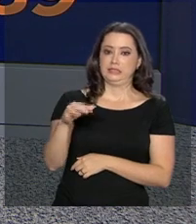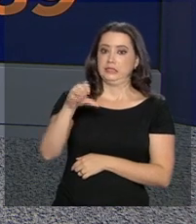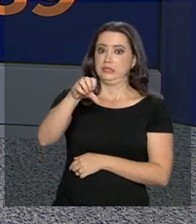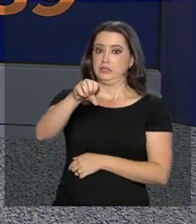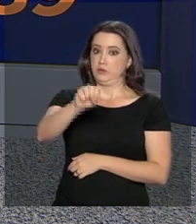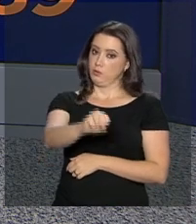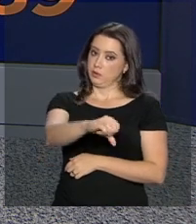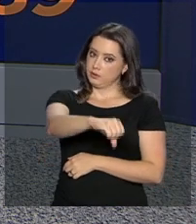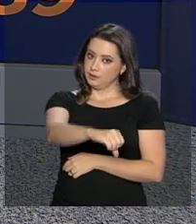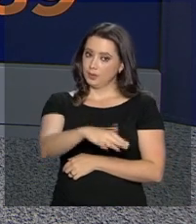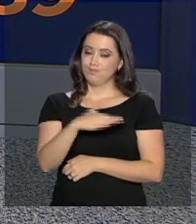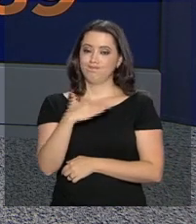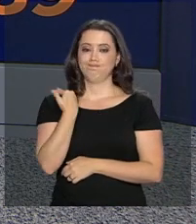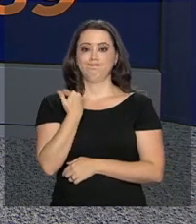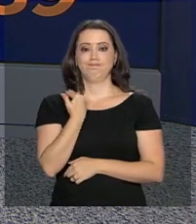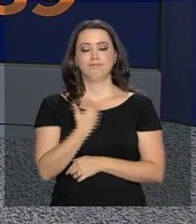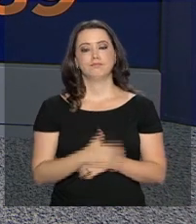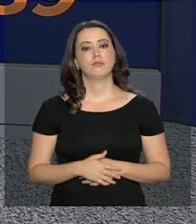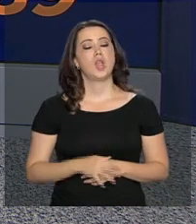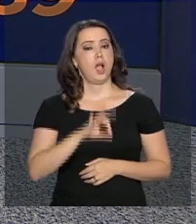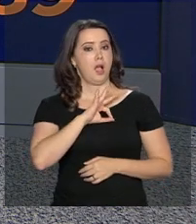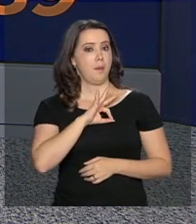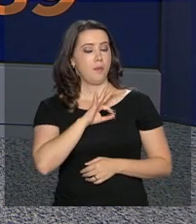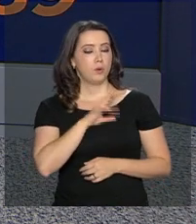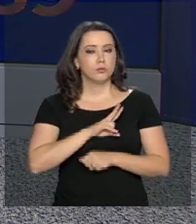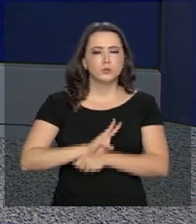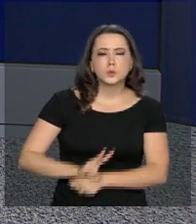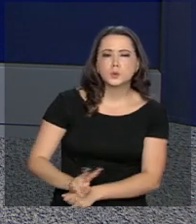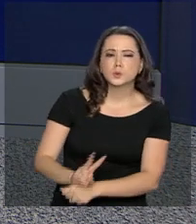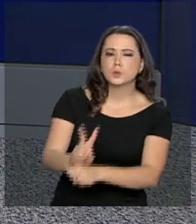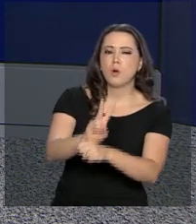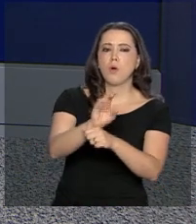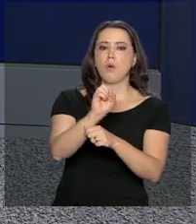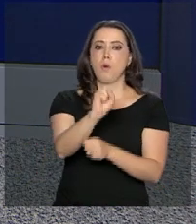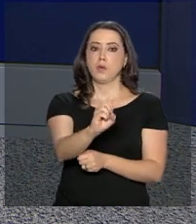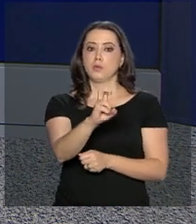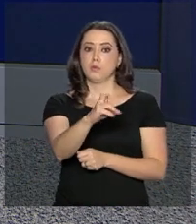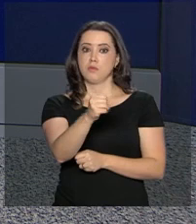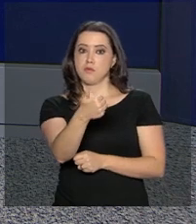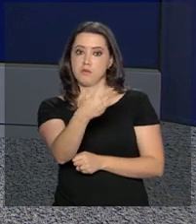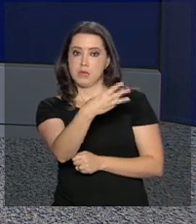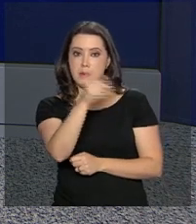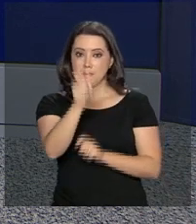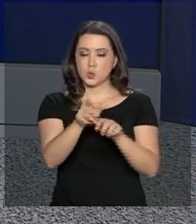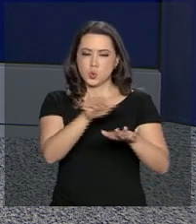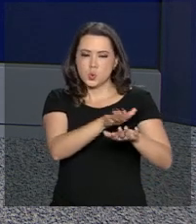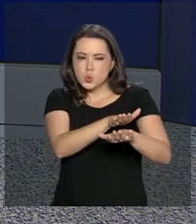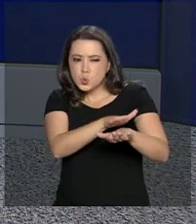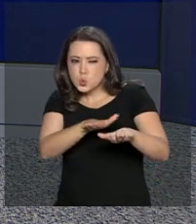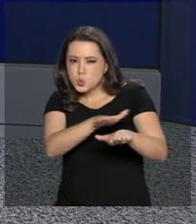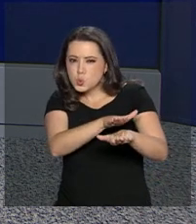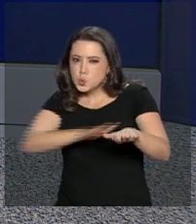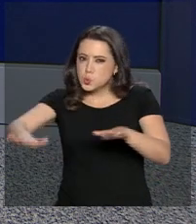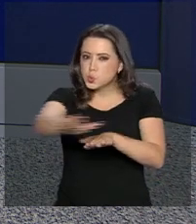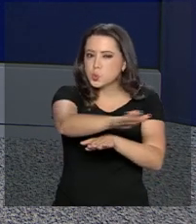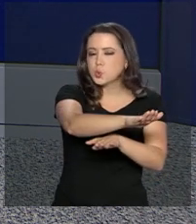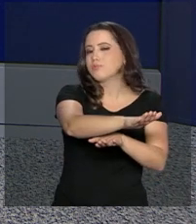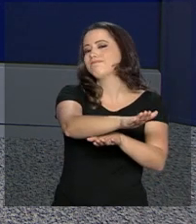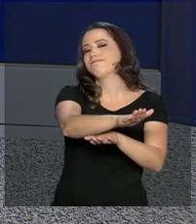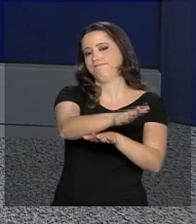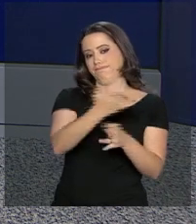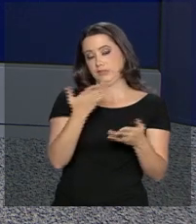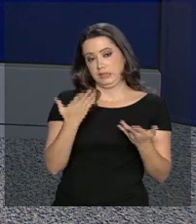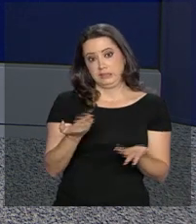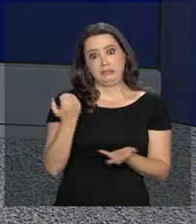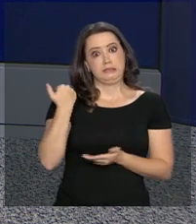mortes. A Polícia Rodoviária flagrou 8.513 motoristas realizando ultrapassagens irregulares. E